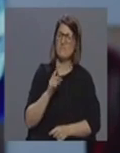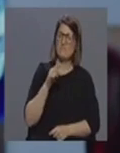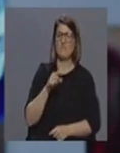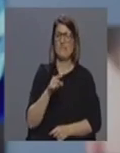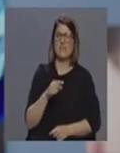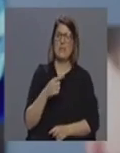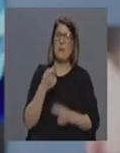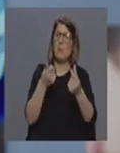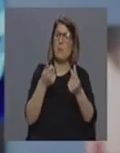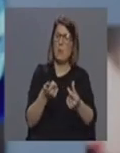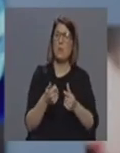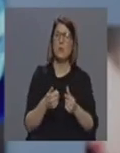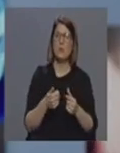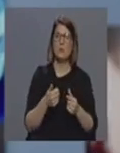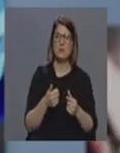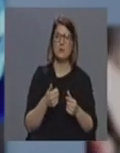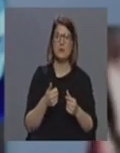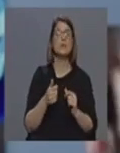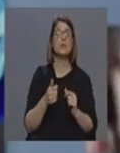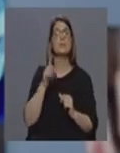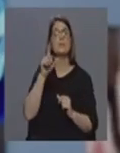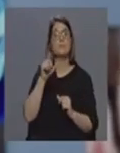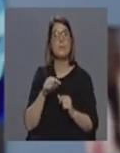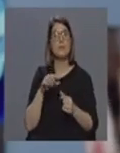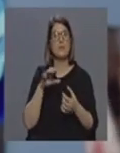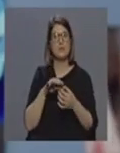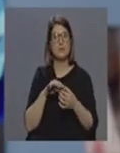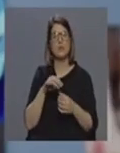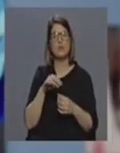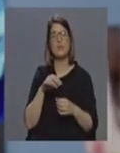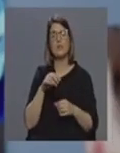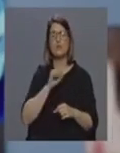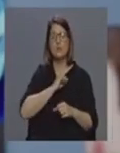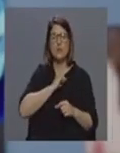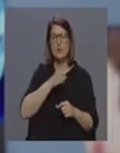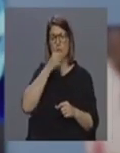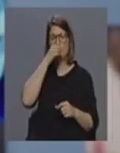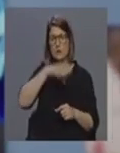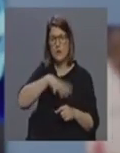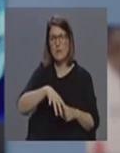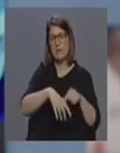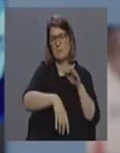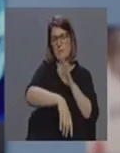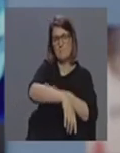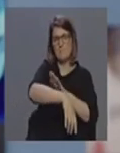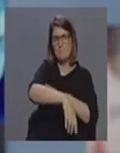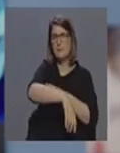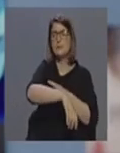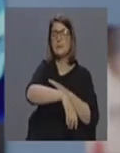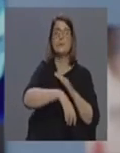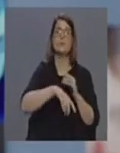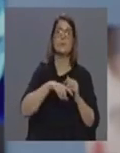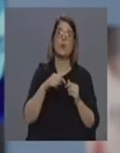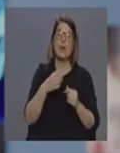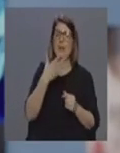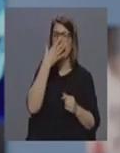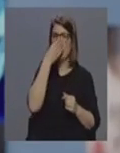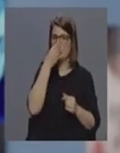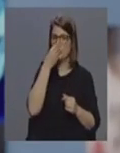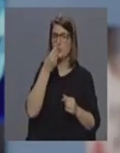pouco a própria questão da etiqueta respiratória do tossir ou expirar entanto para o antebraço utilizar um lenço